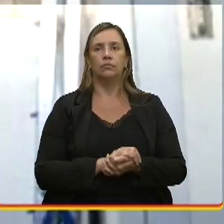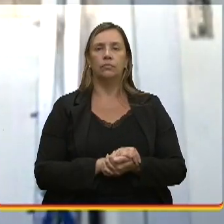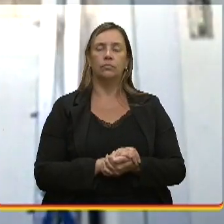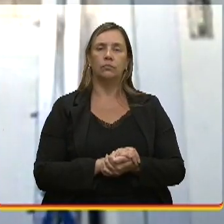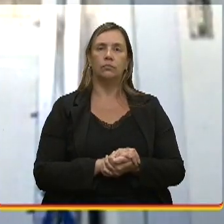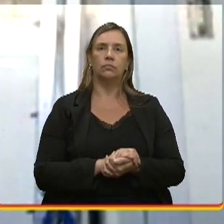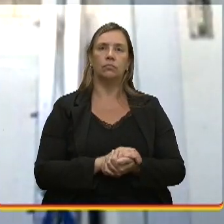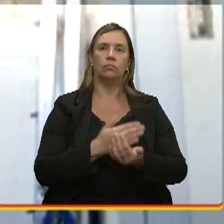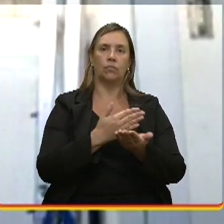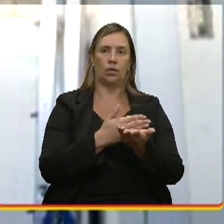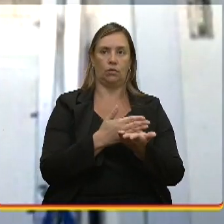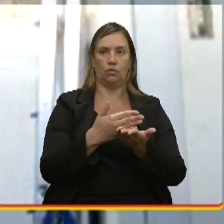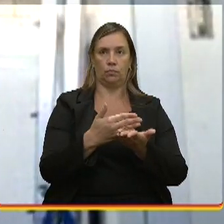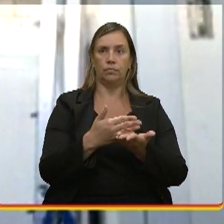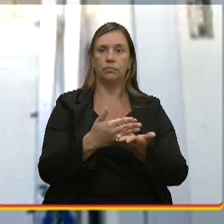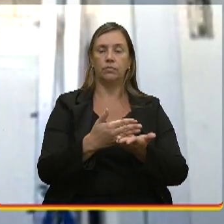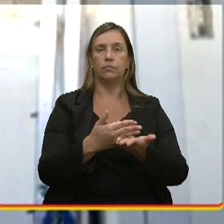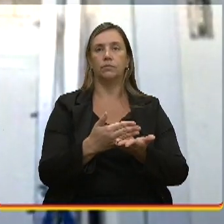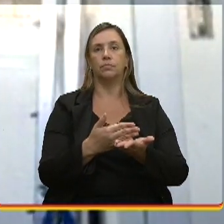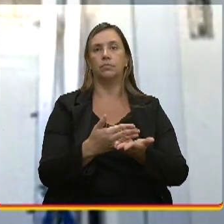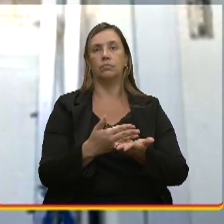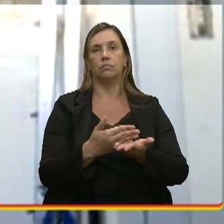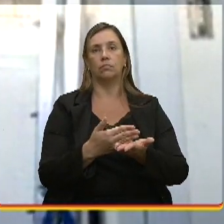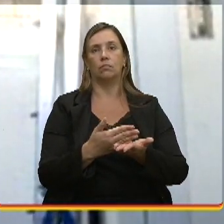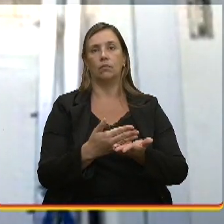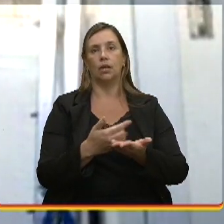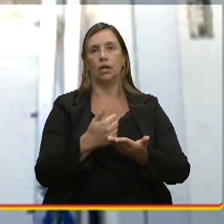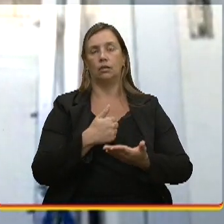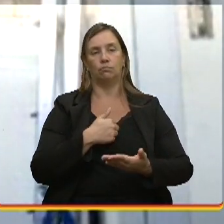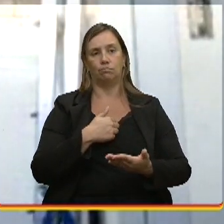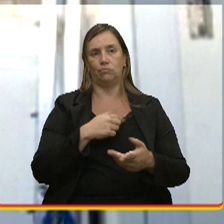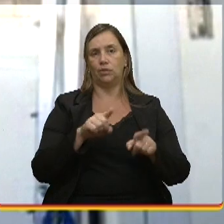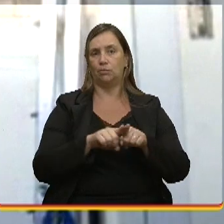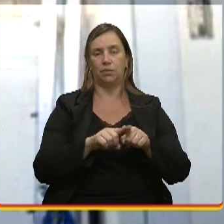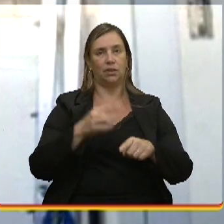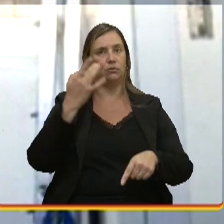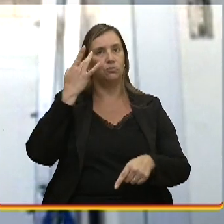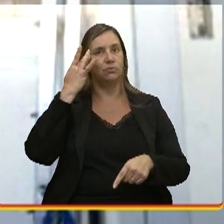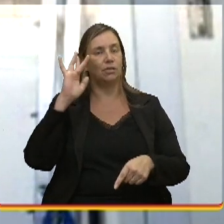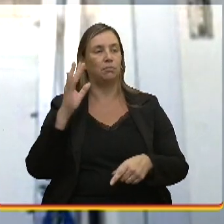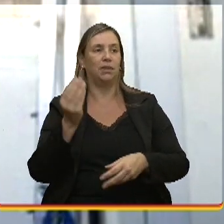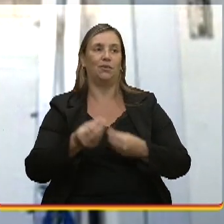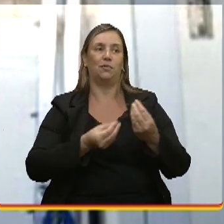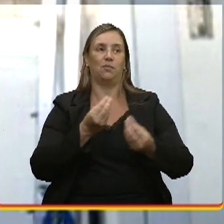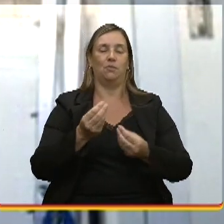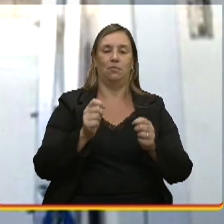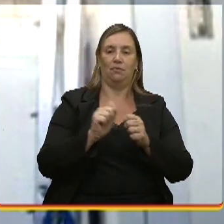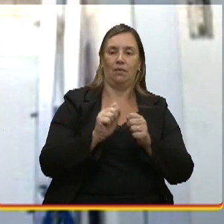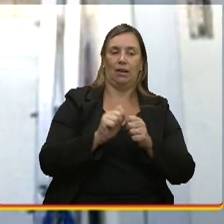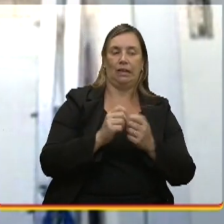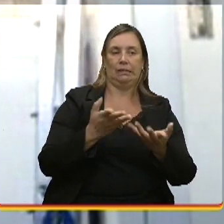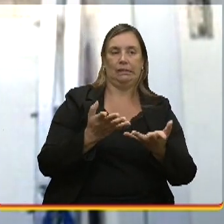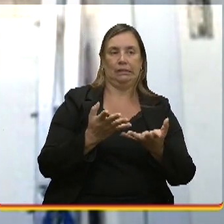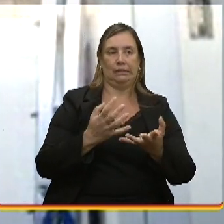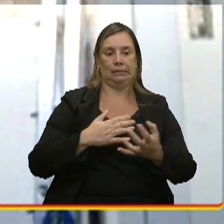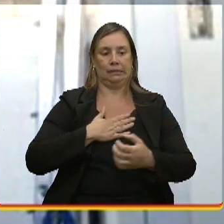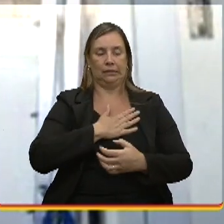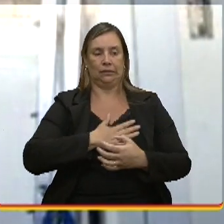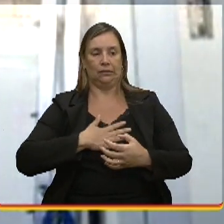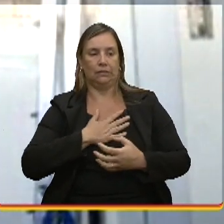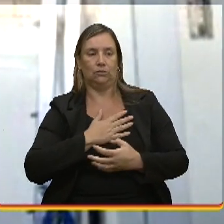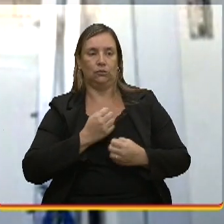No início, eu também não sabia como reagir, né? Então, eu acho que isso muda muito. Porque hoje,